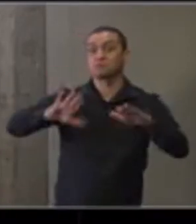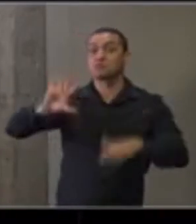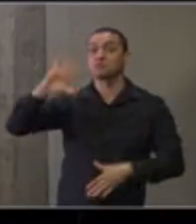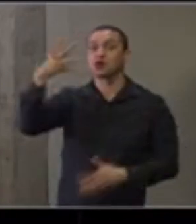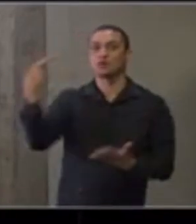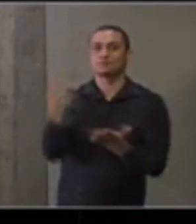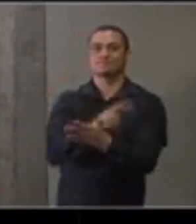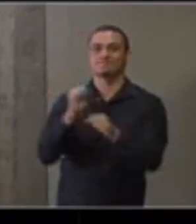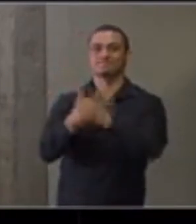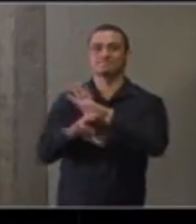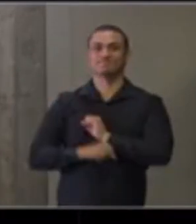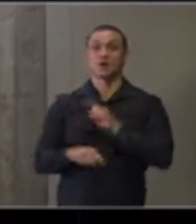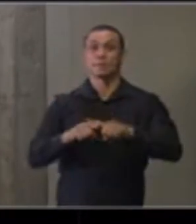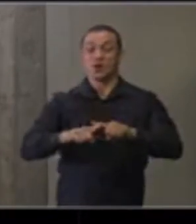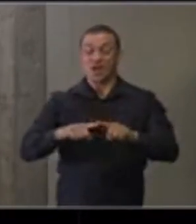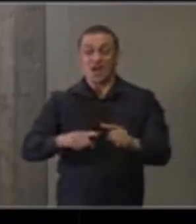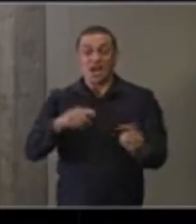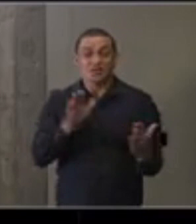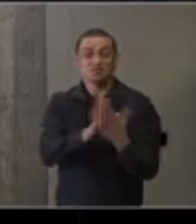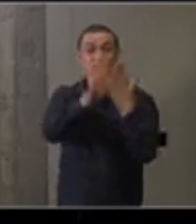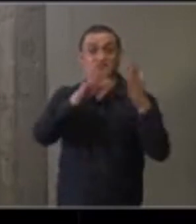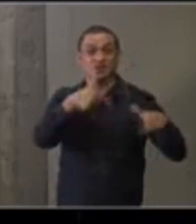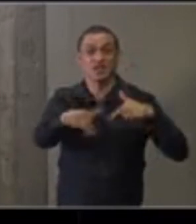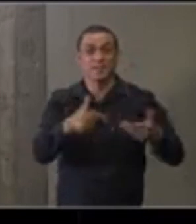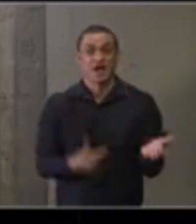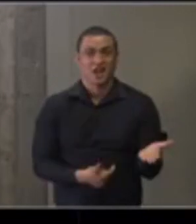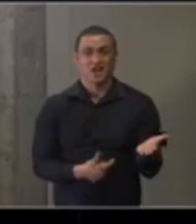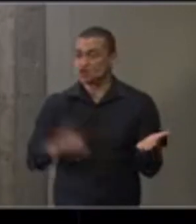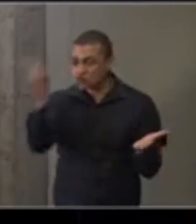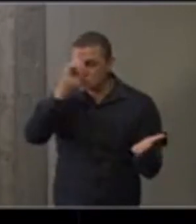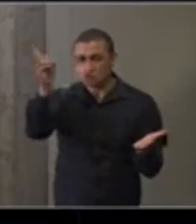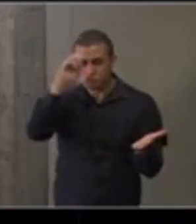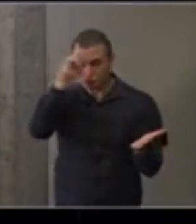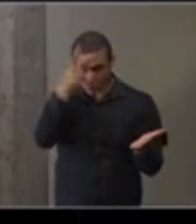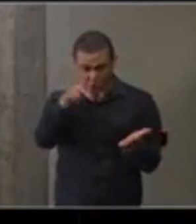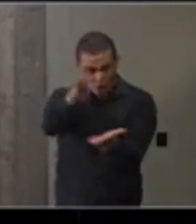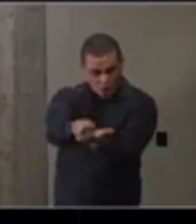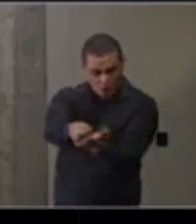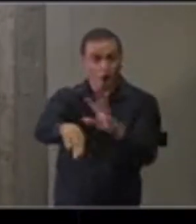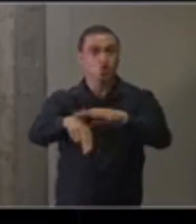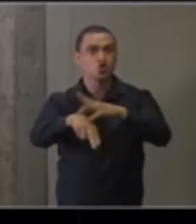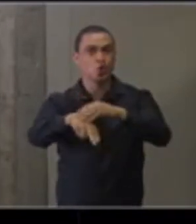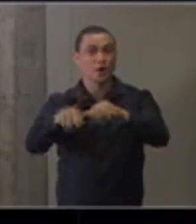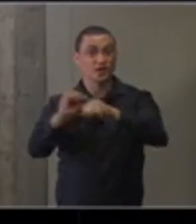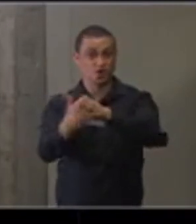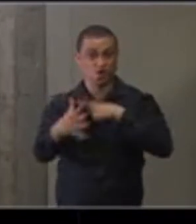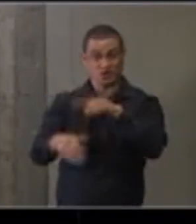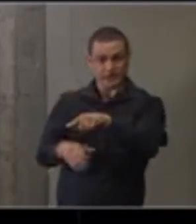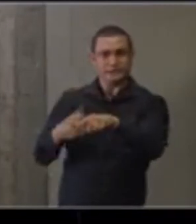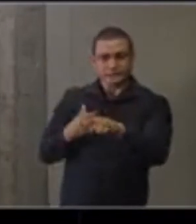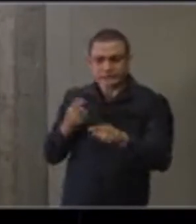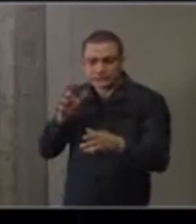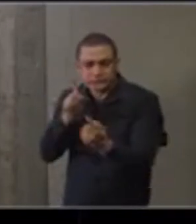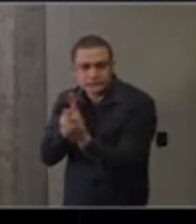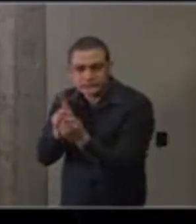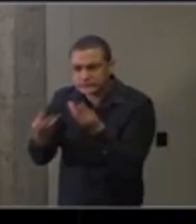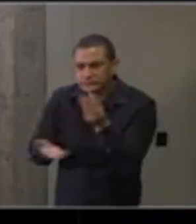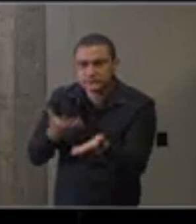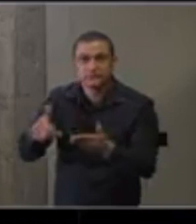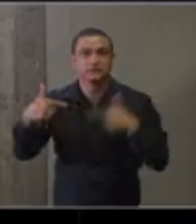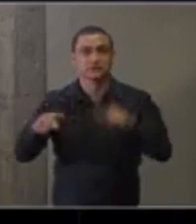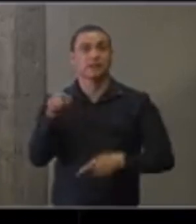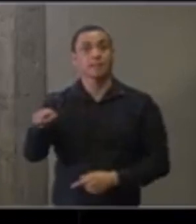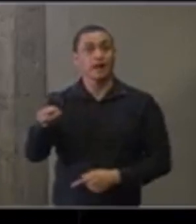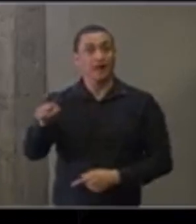Estão na linha de frente. Aquelas que trabalham diretamente com os pacientes com Covid-19. São